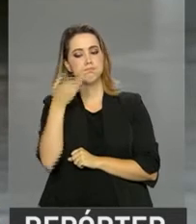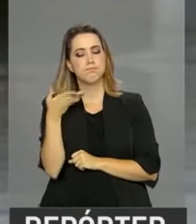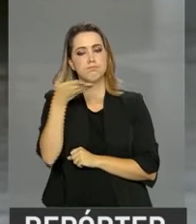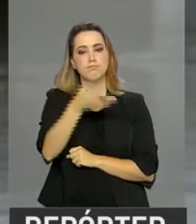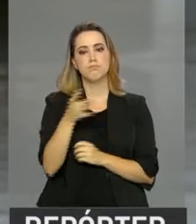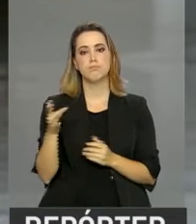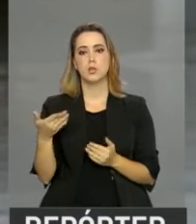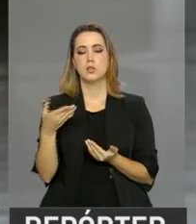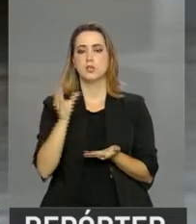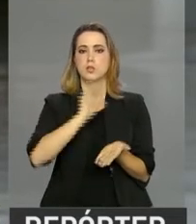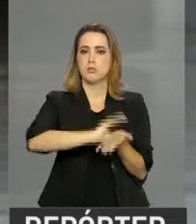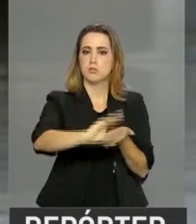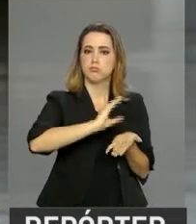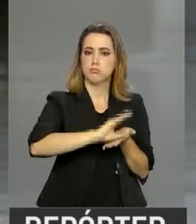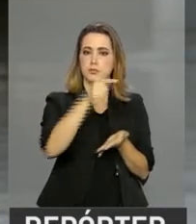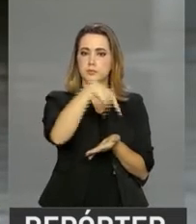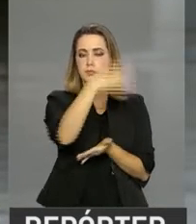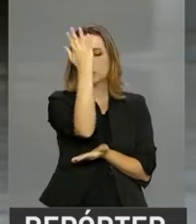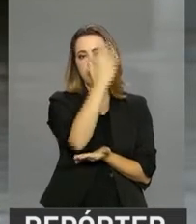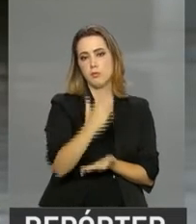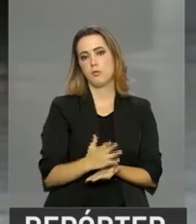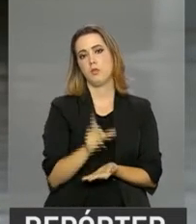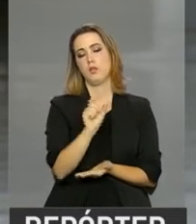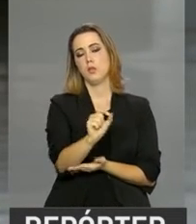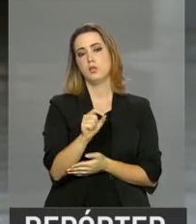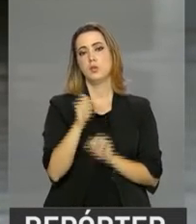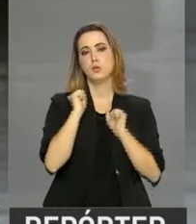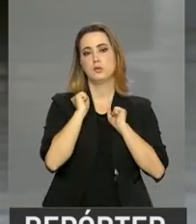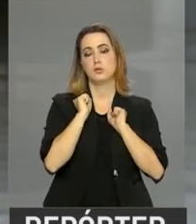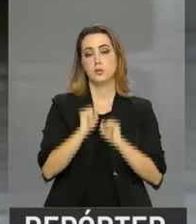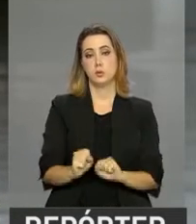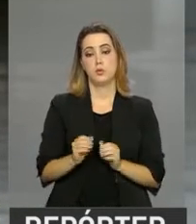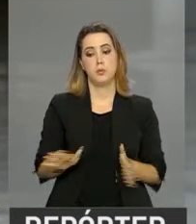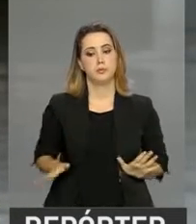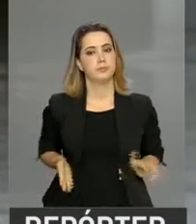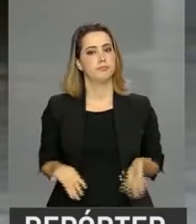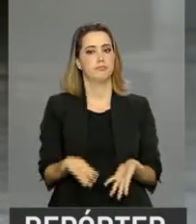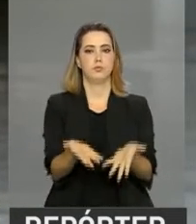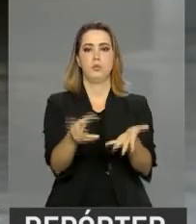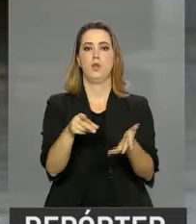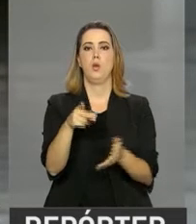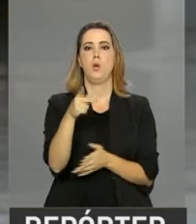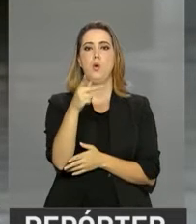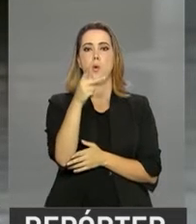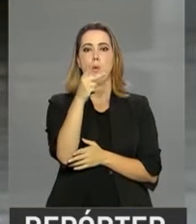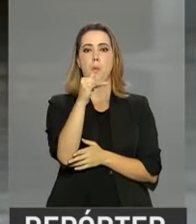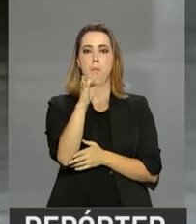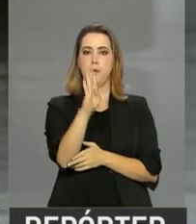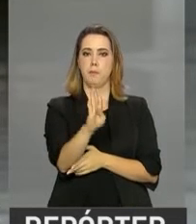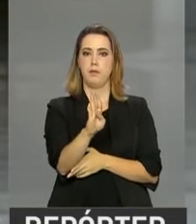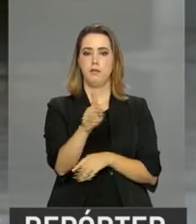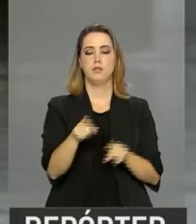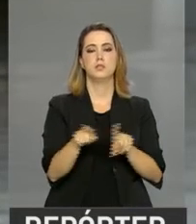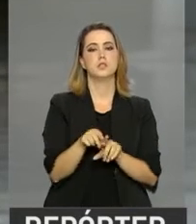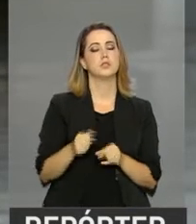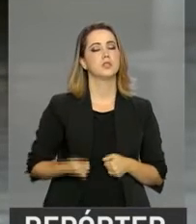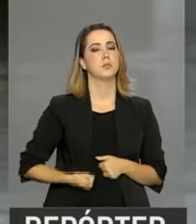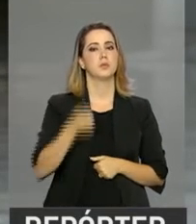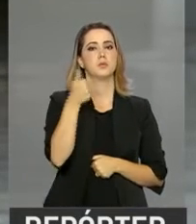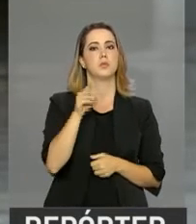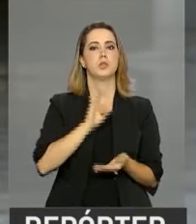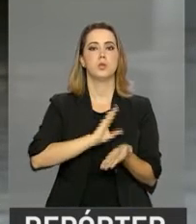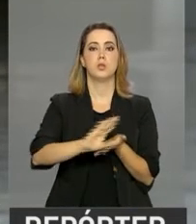diretos estrangeiros na economia brasileira, o que pode impulsionar o PIB e também fazer com que